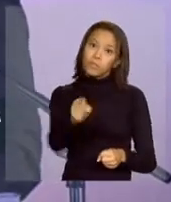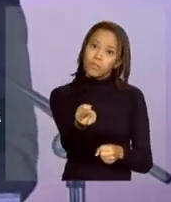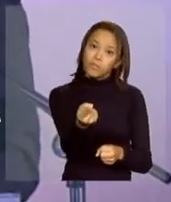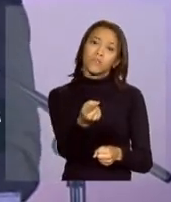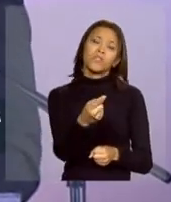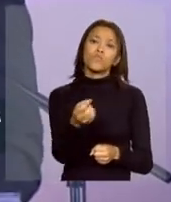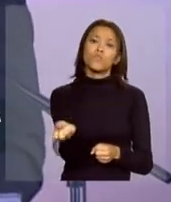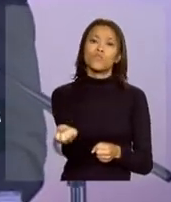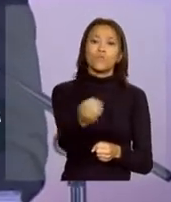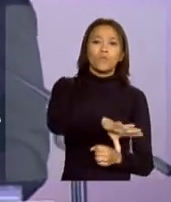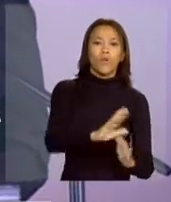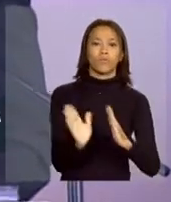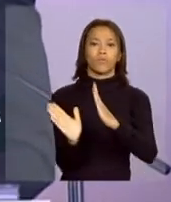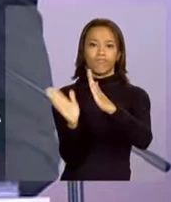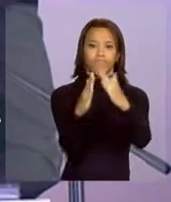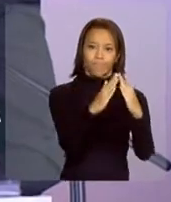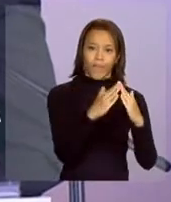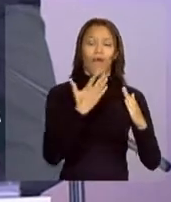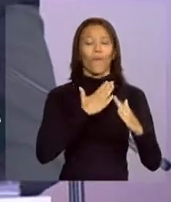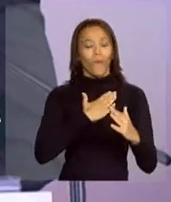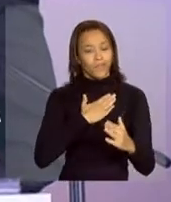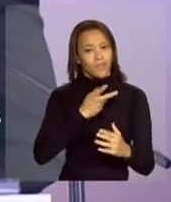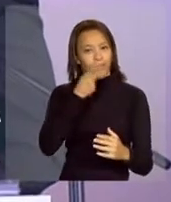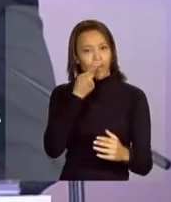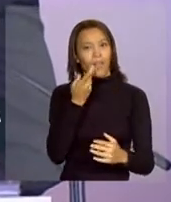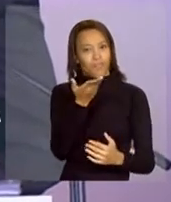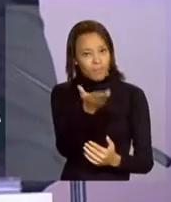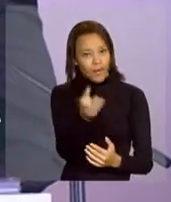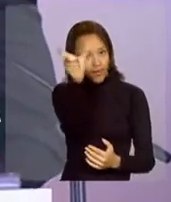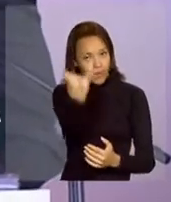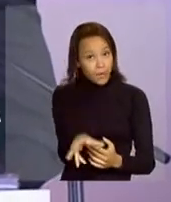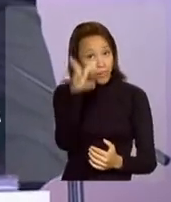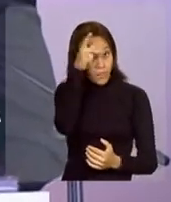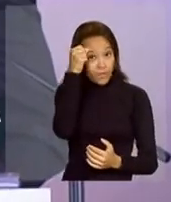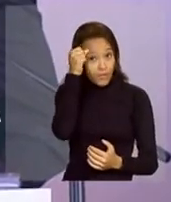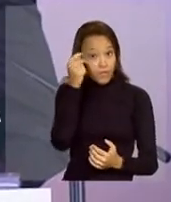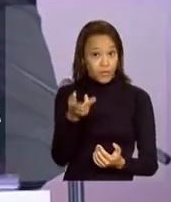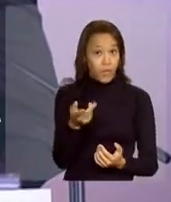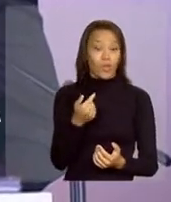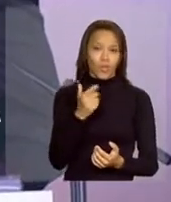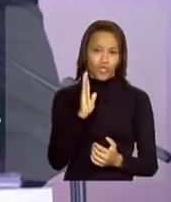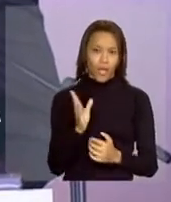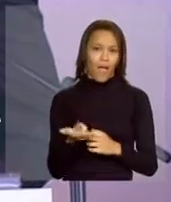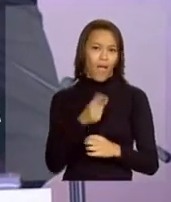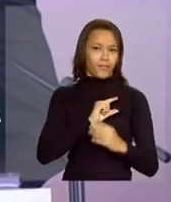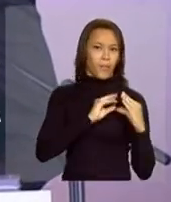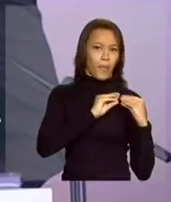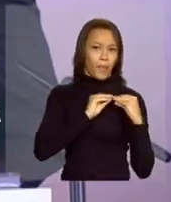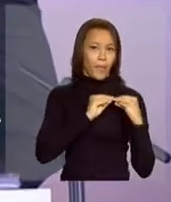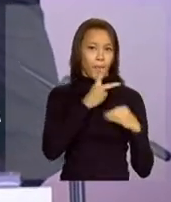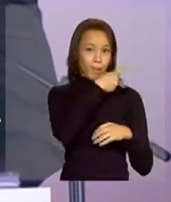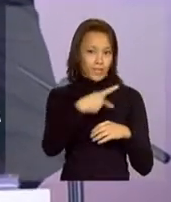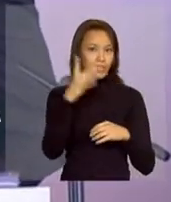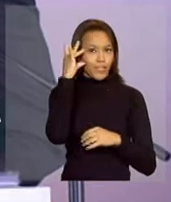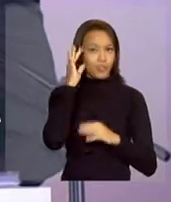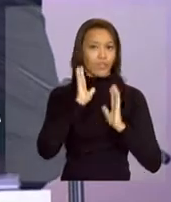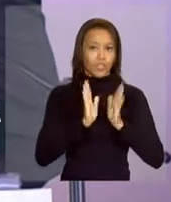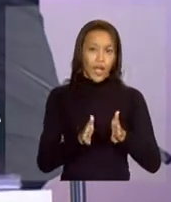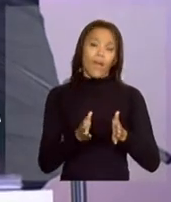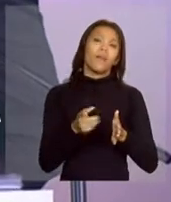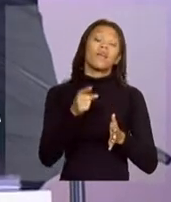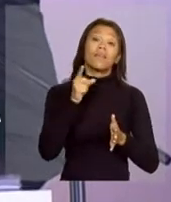novas moradias, eu gostaria de dizer, prefeito Haddad, comentava há pouco com a presidenta Dilma, que é